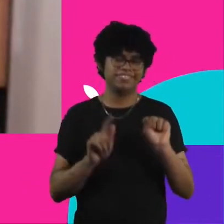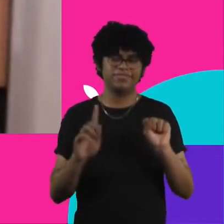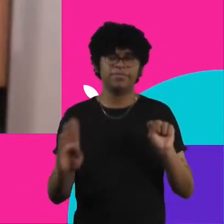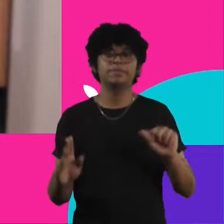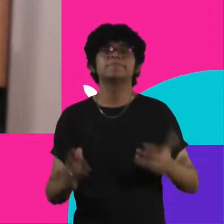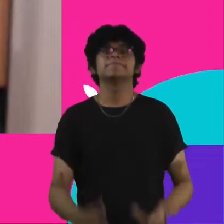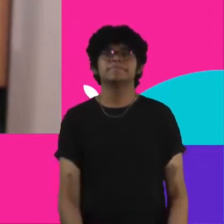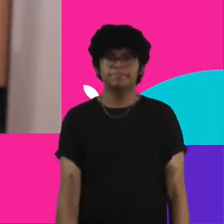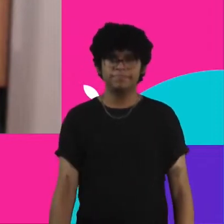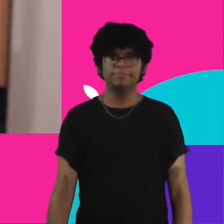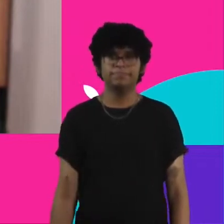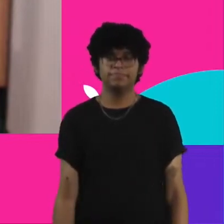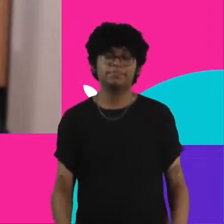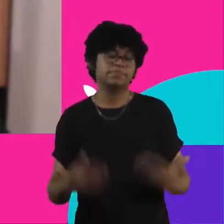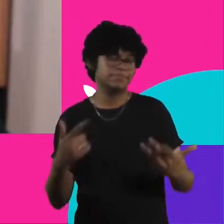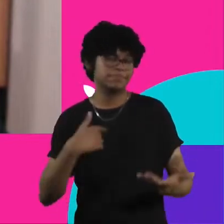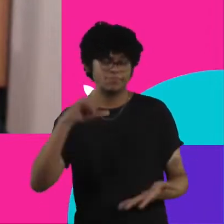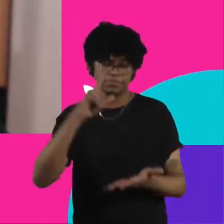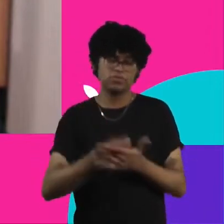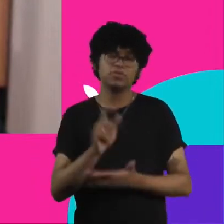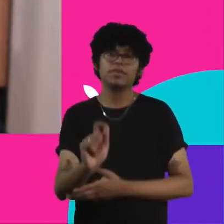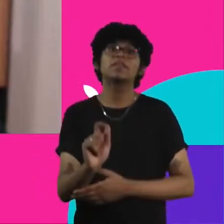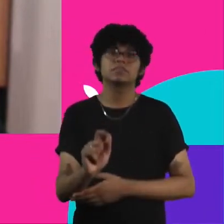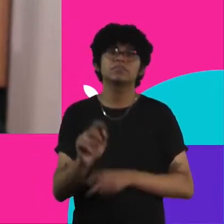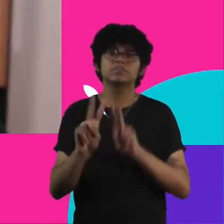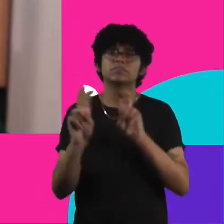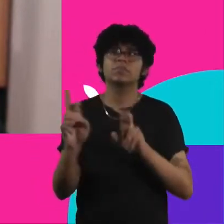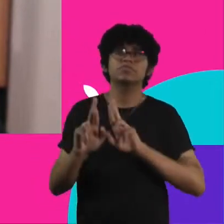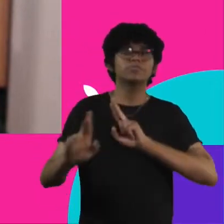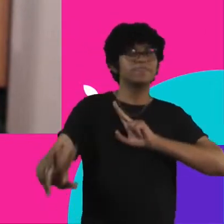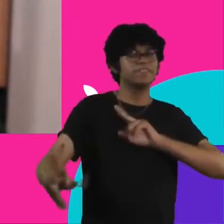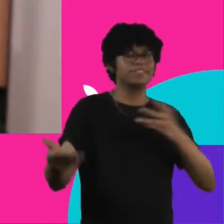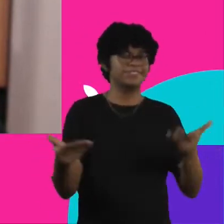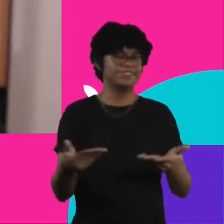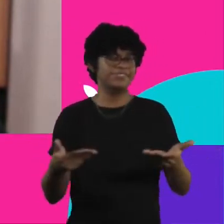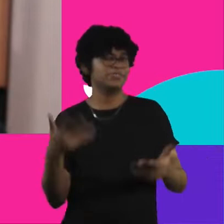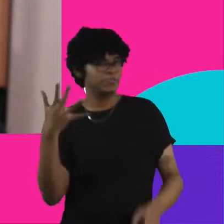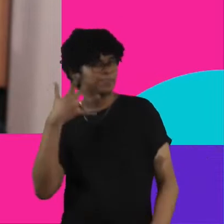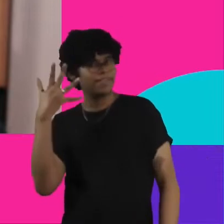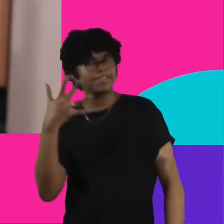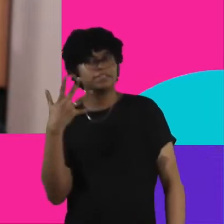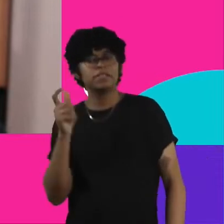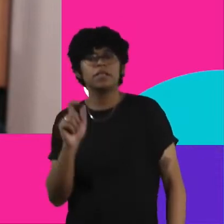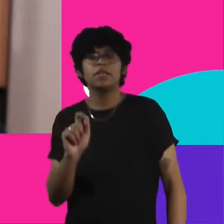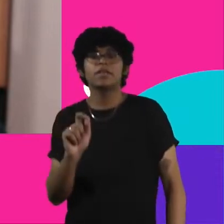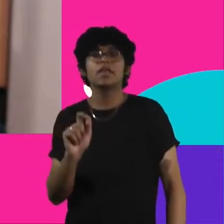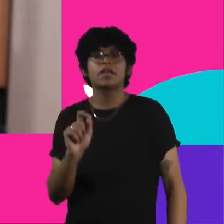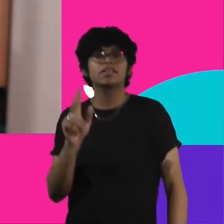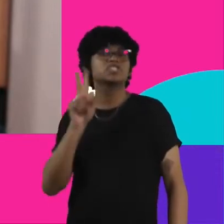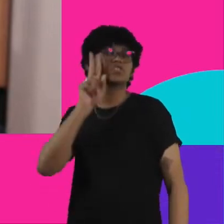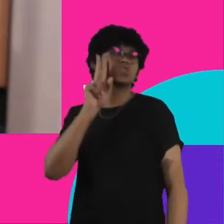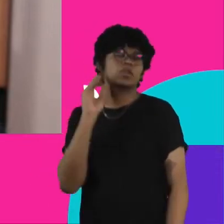Então, eu decidi falar de uma coisa diferente, fazer uma coisa diferente aqui nessa fala, que é contar histórias.